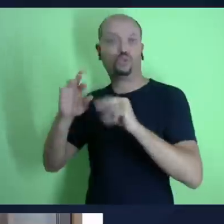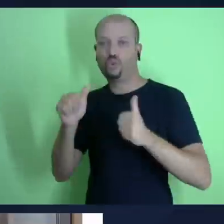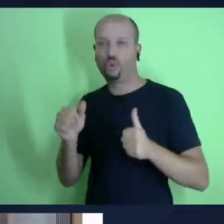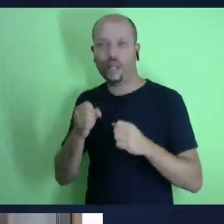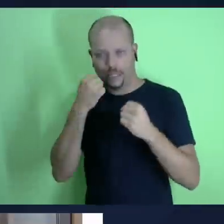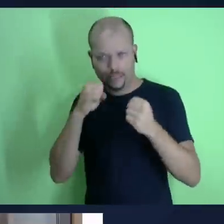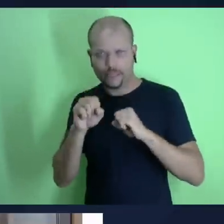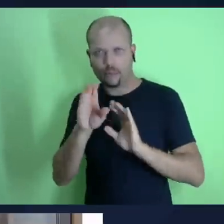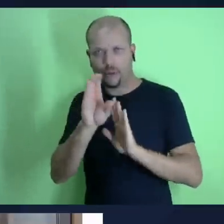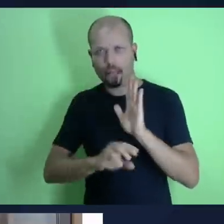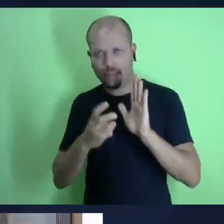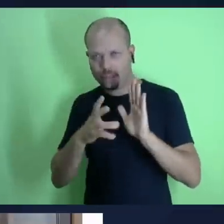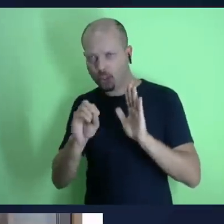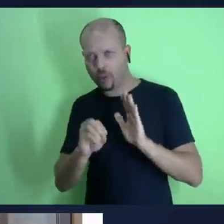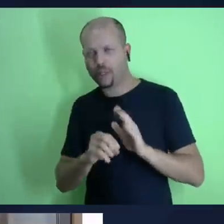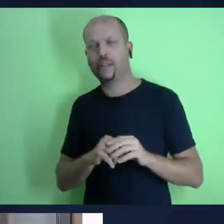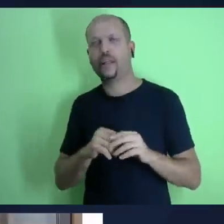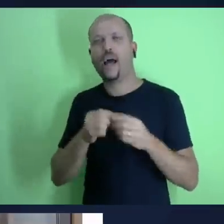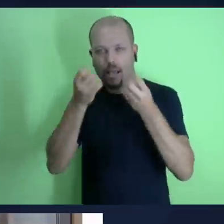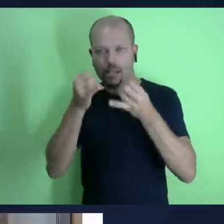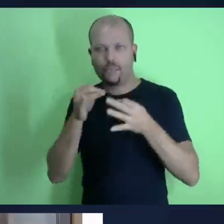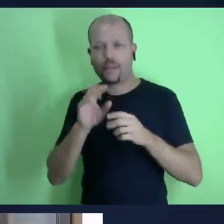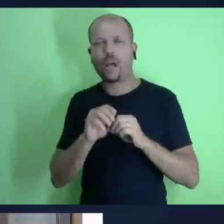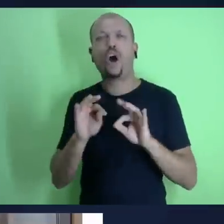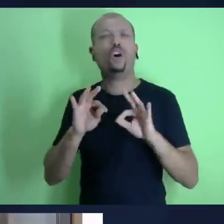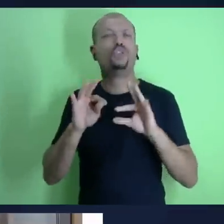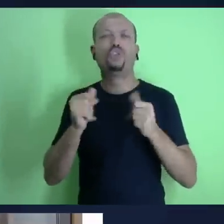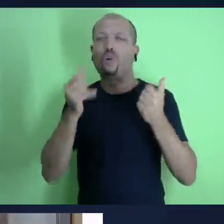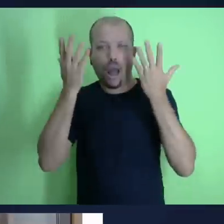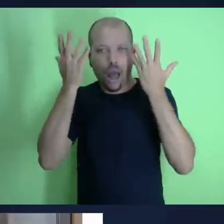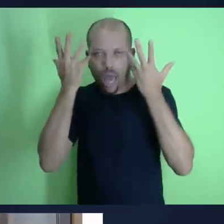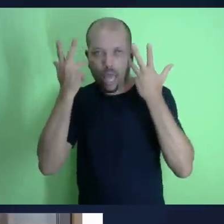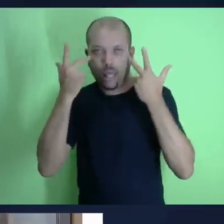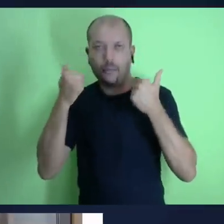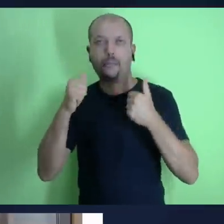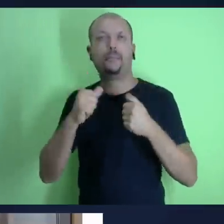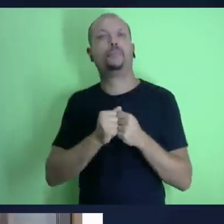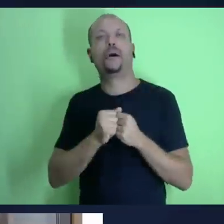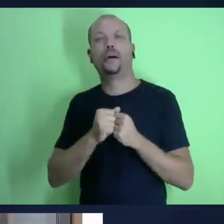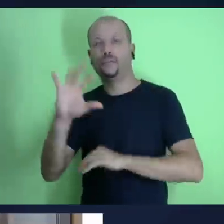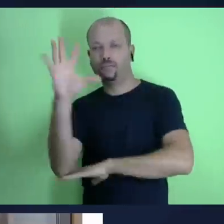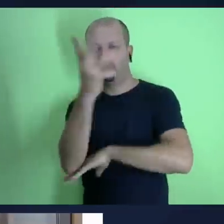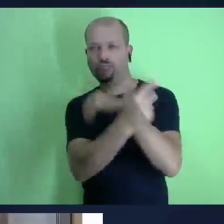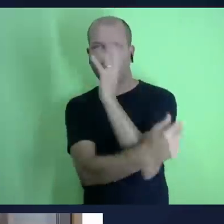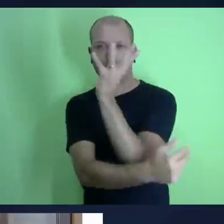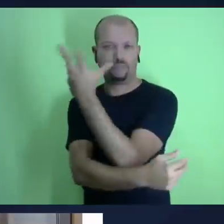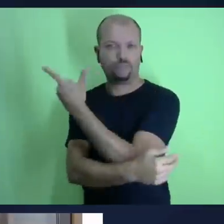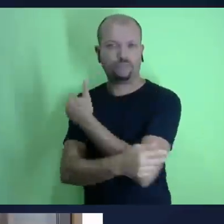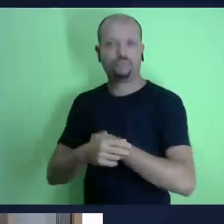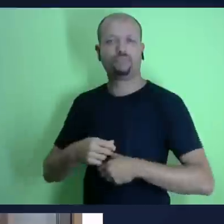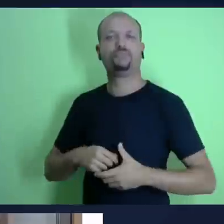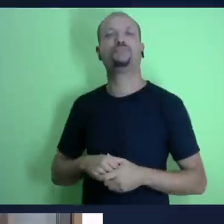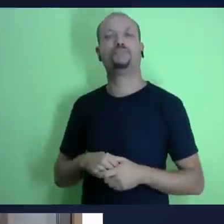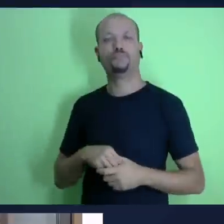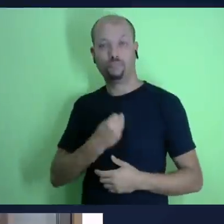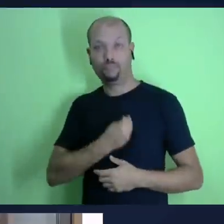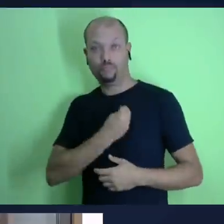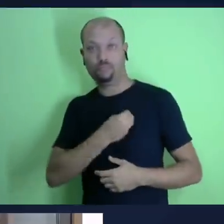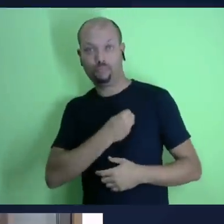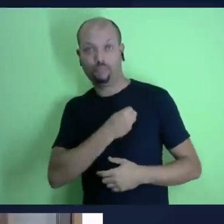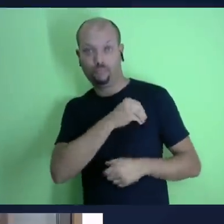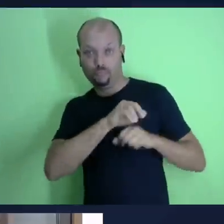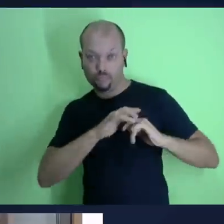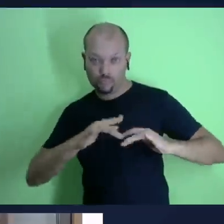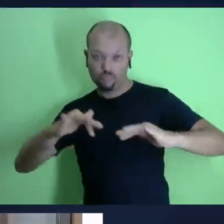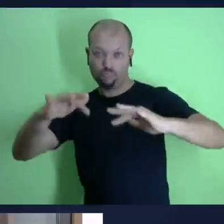montanhas são dele ele conhece todas as aves todos os animais são dele né e aí em salmo